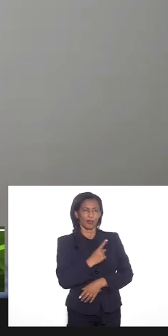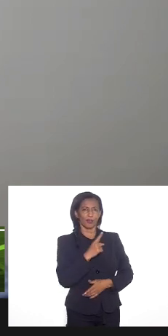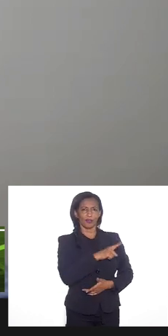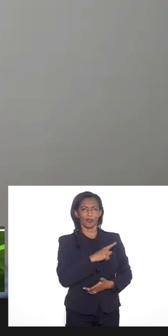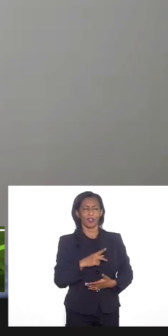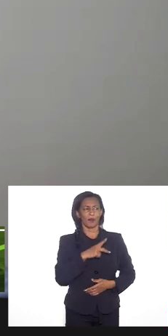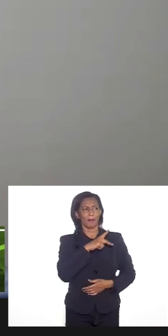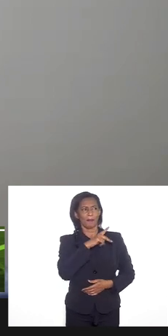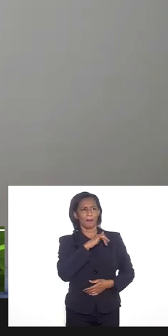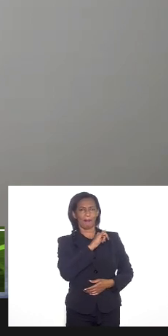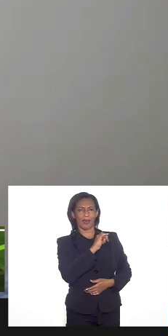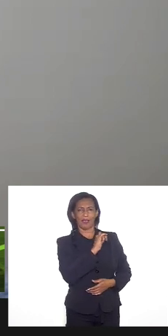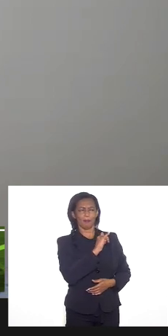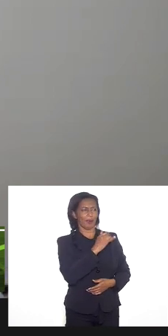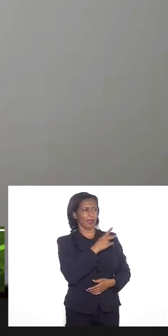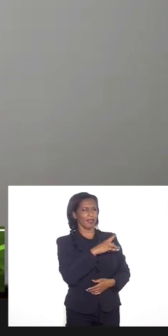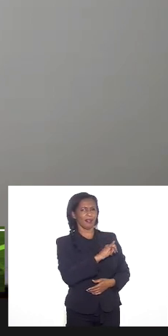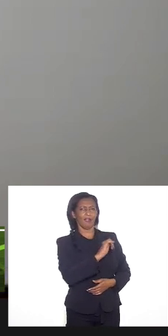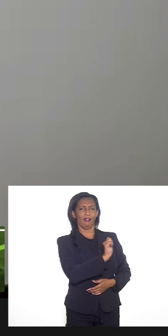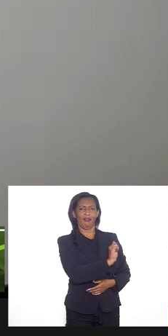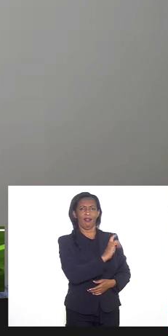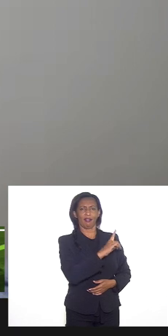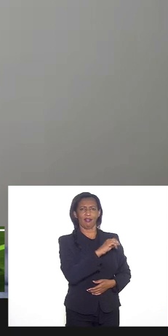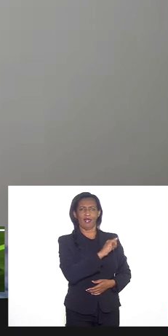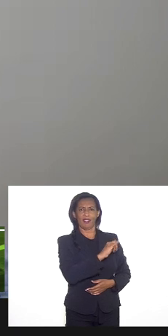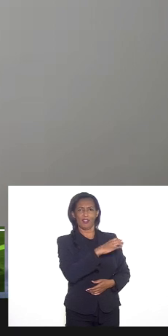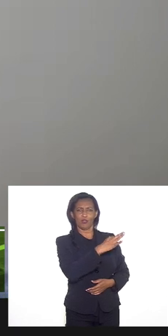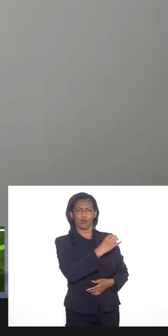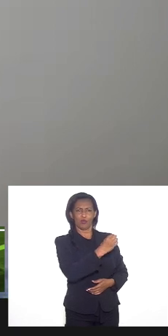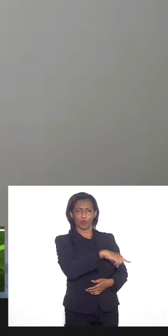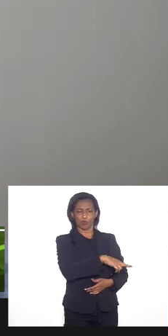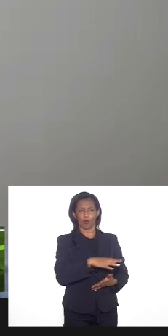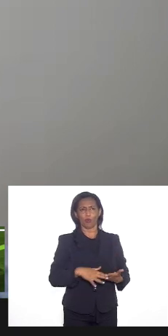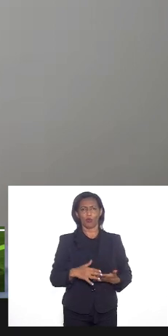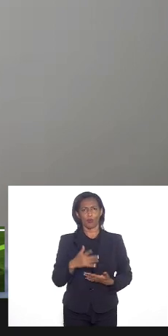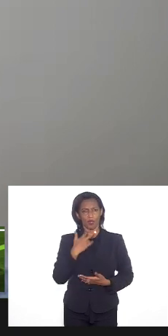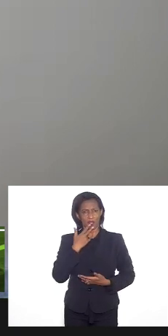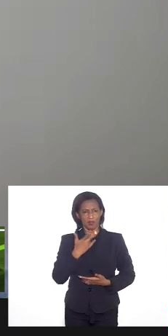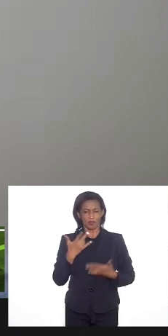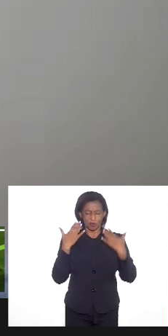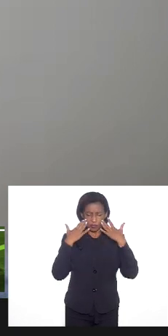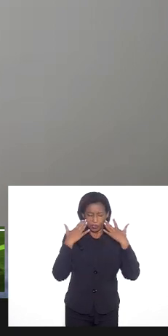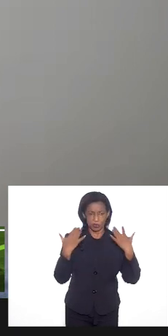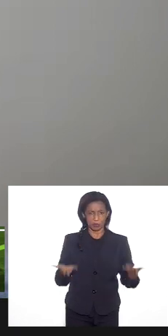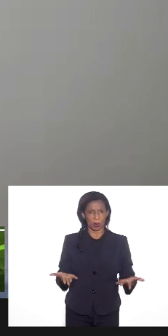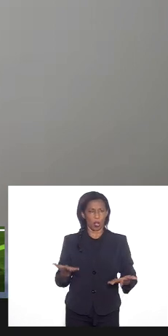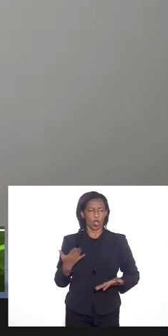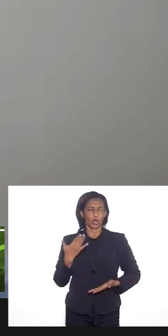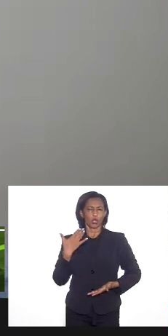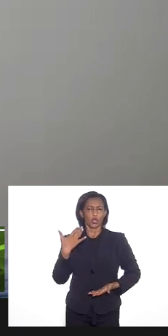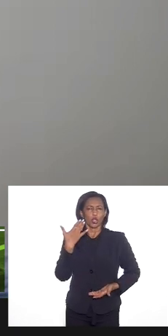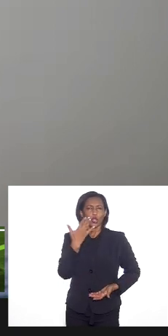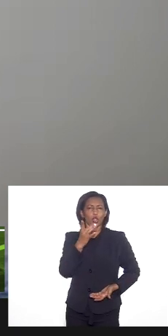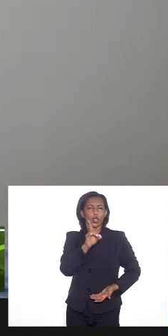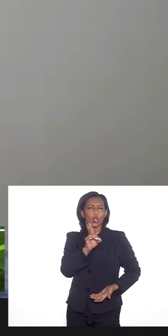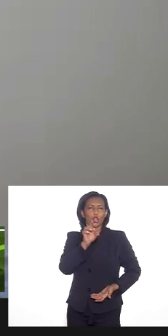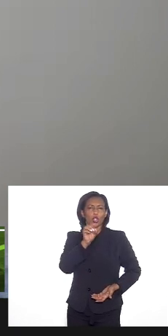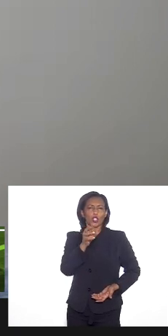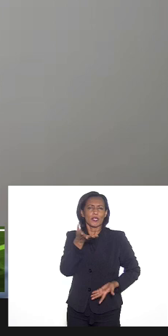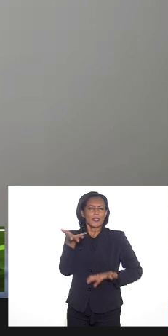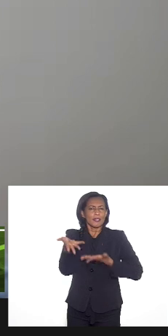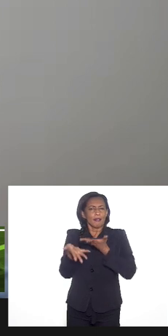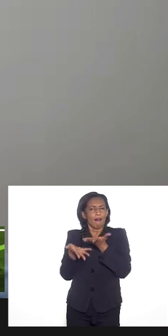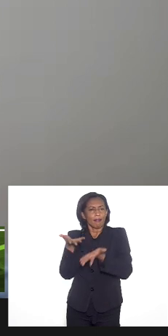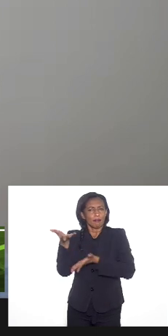pai da Hilton sobre e ele usou essa categoria de que é uma expressão muito docilizada a